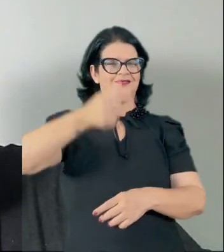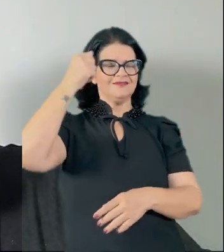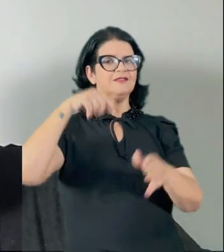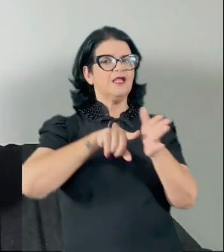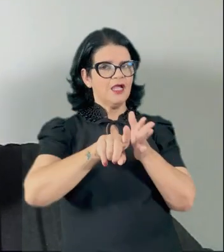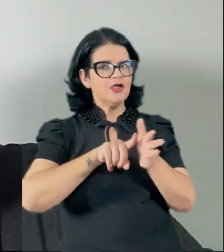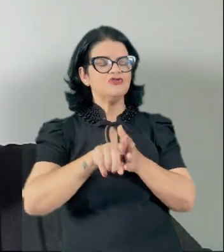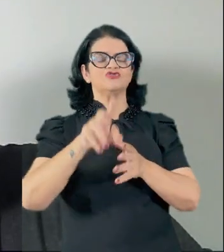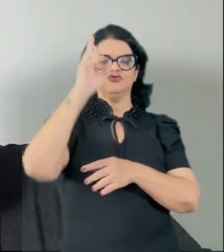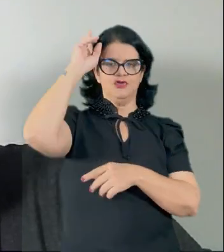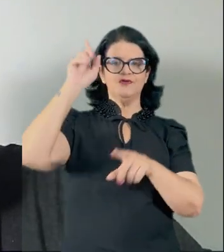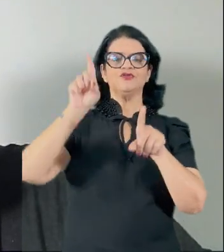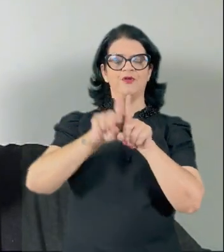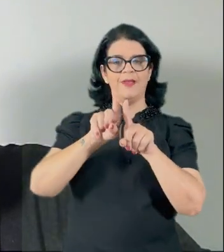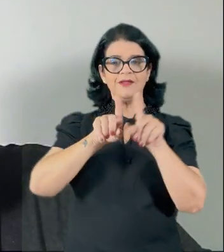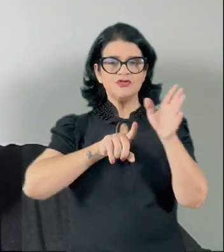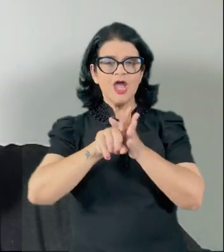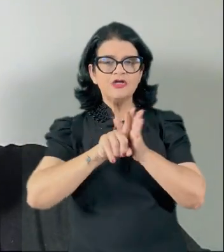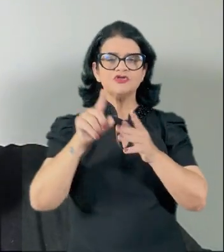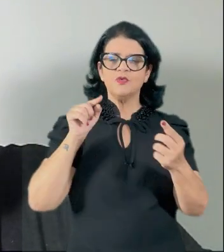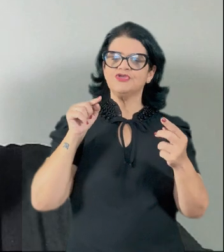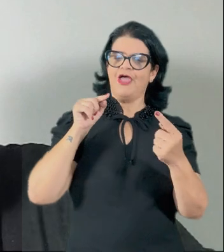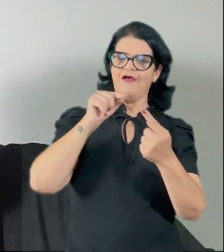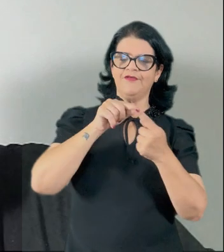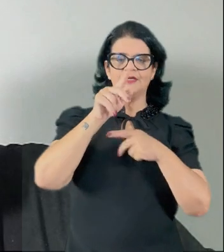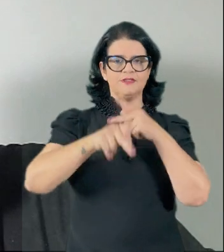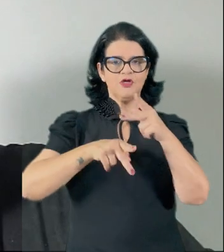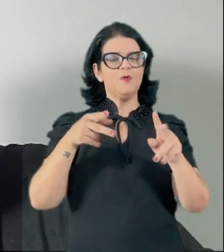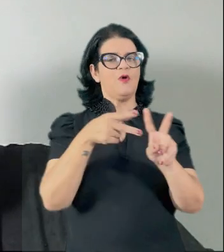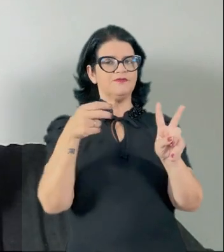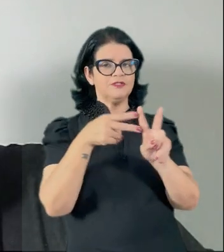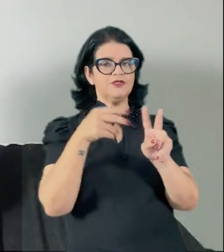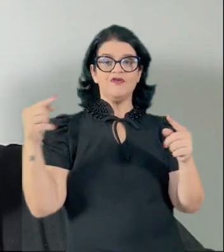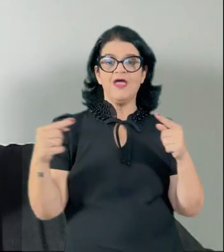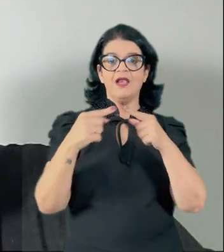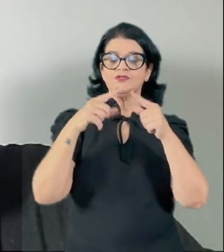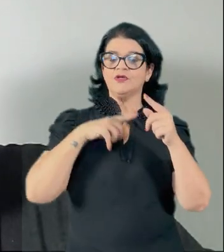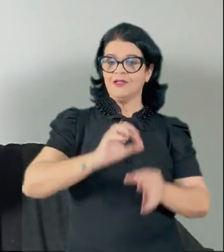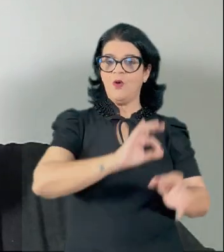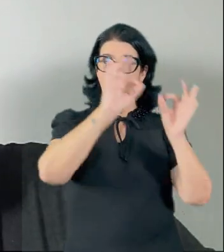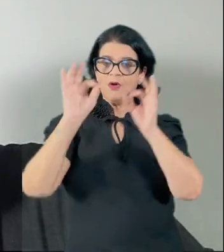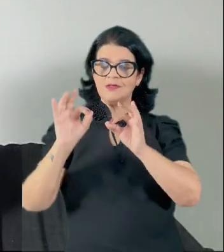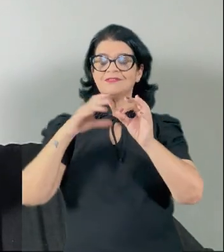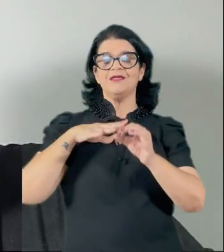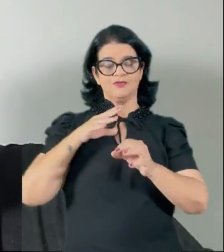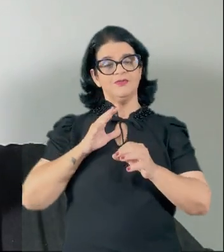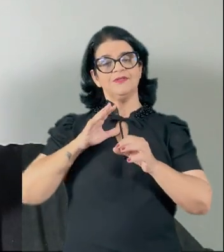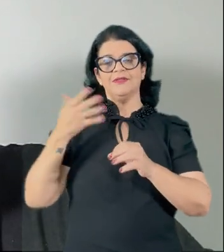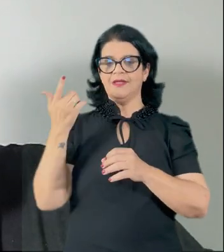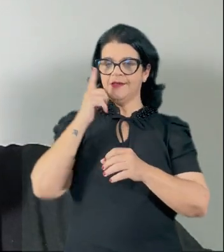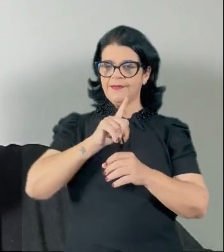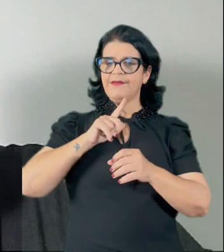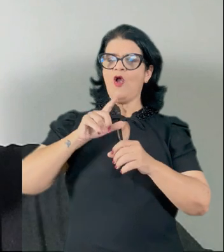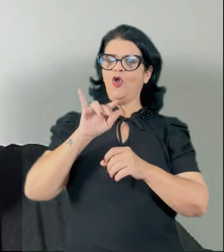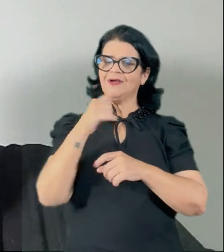antigas provas, nas antigas questões de vestibular. Questões referentes aos povos indígenas estavam relacionadas ao